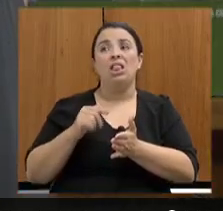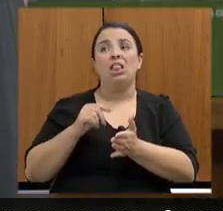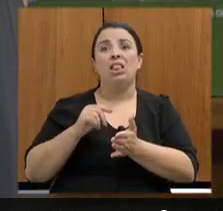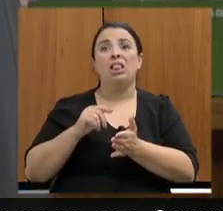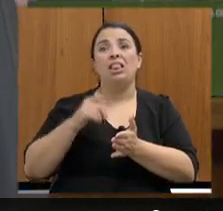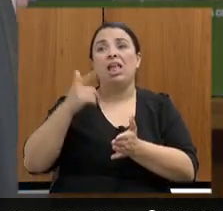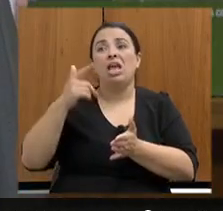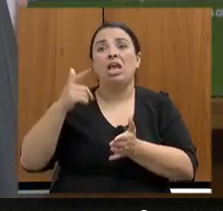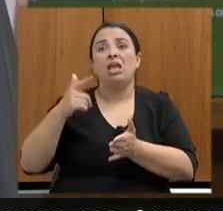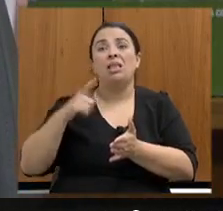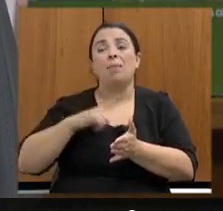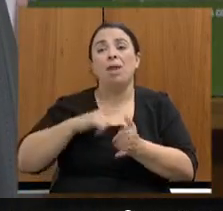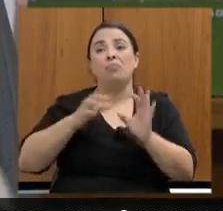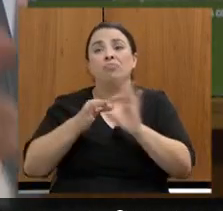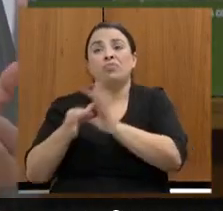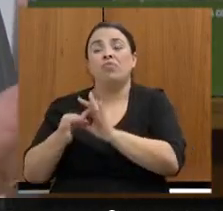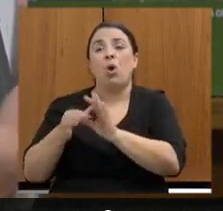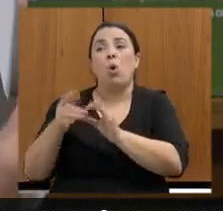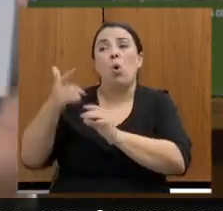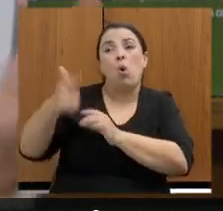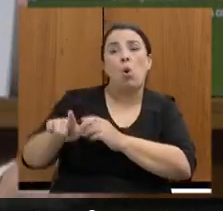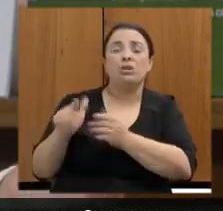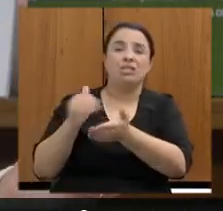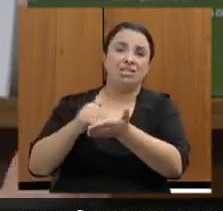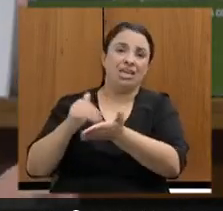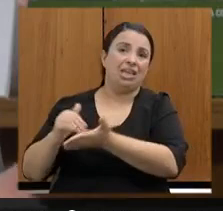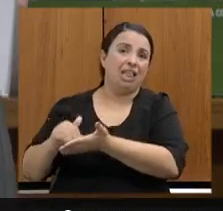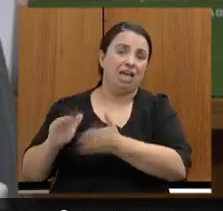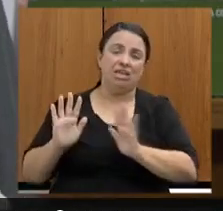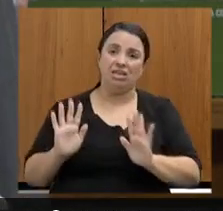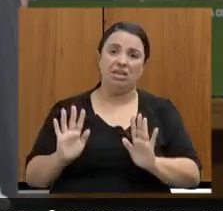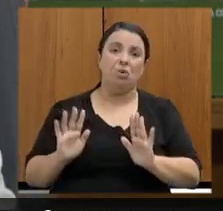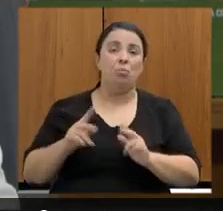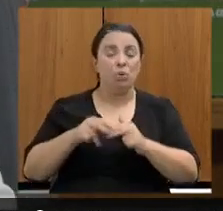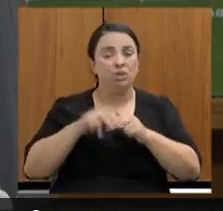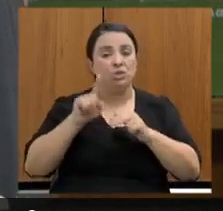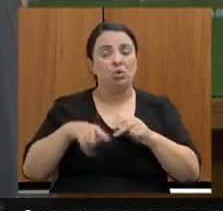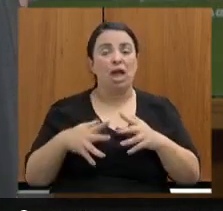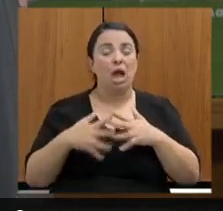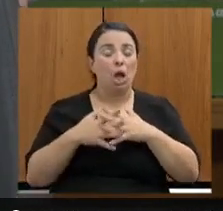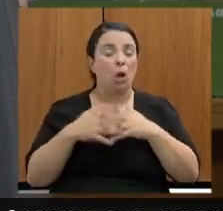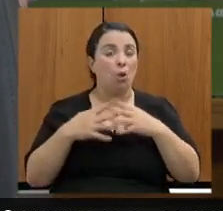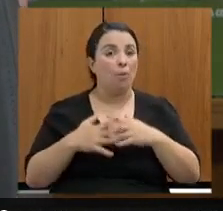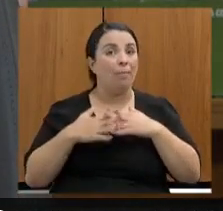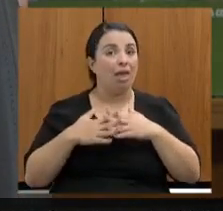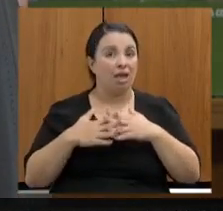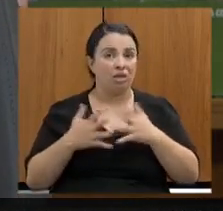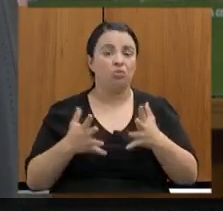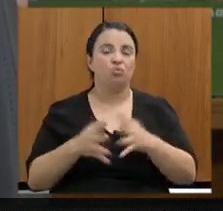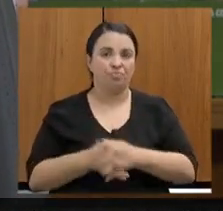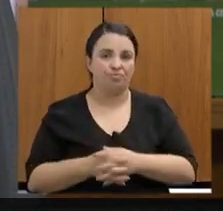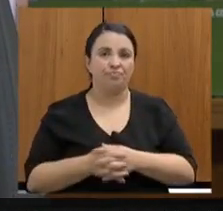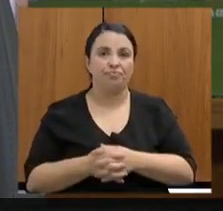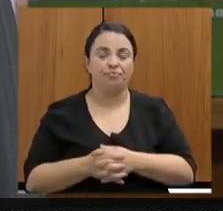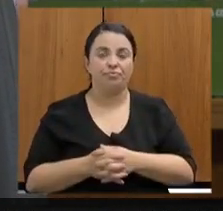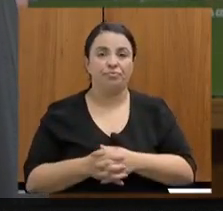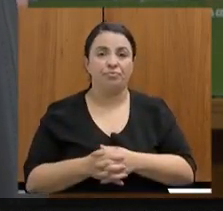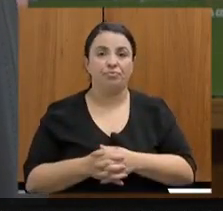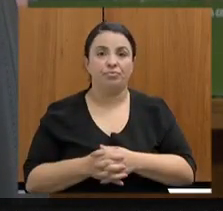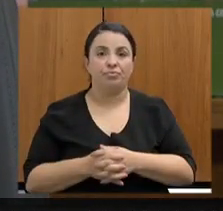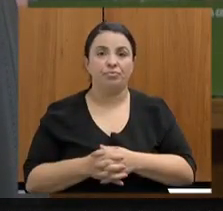também a outras secretarias. Por isso que isso é complexo. Vamos... Antes de